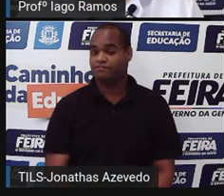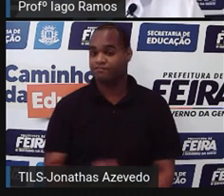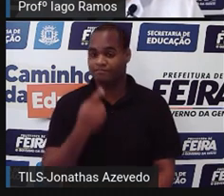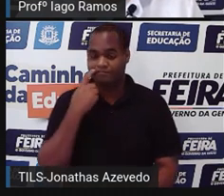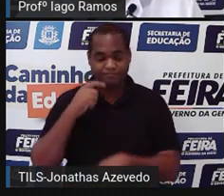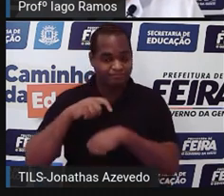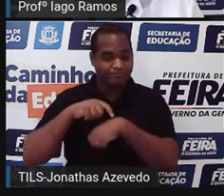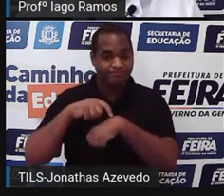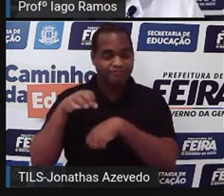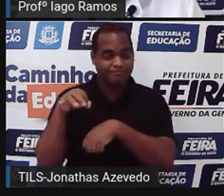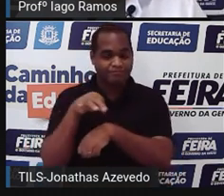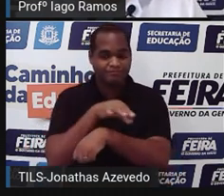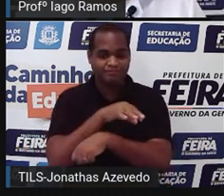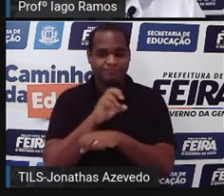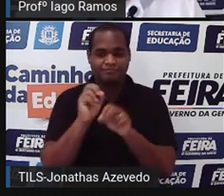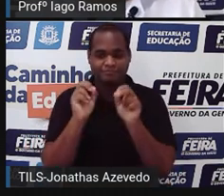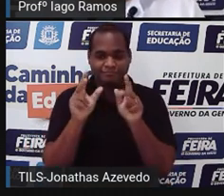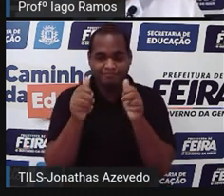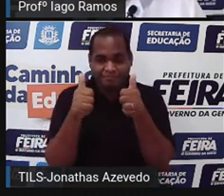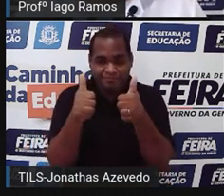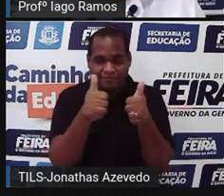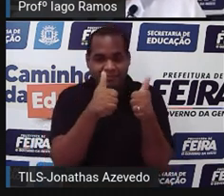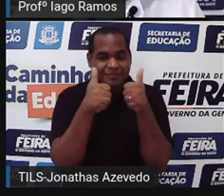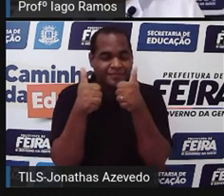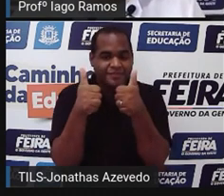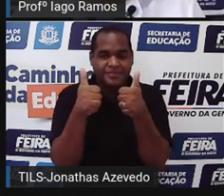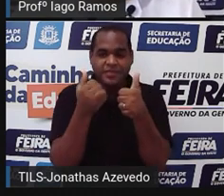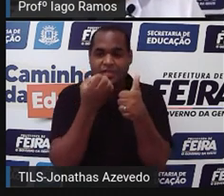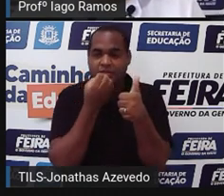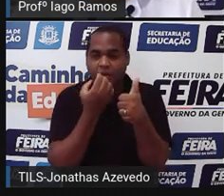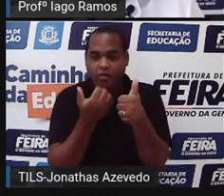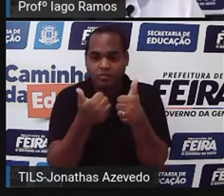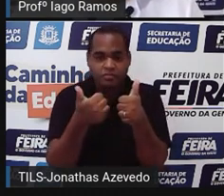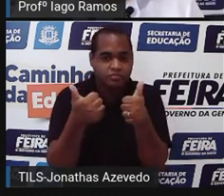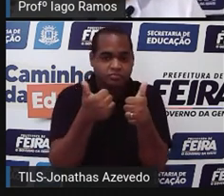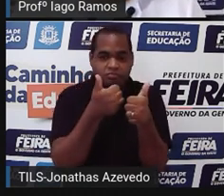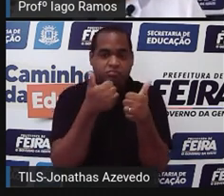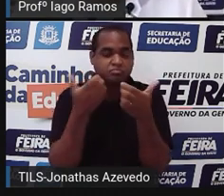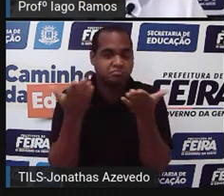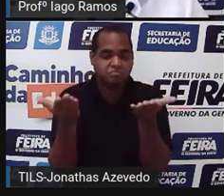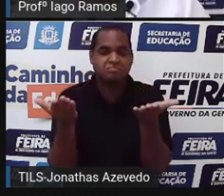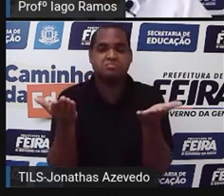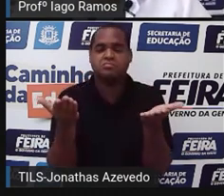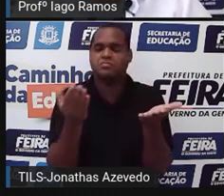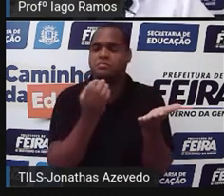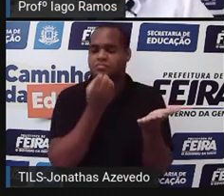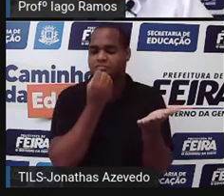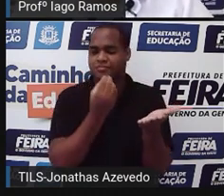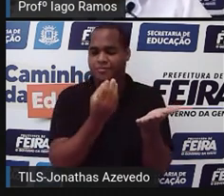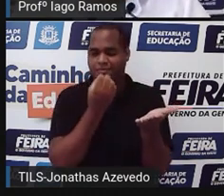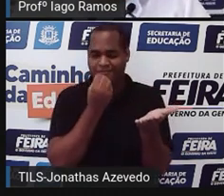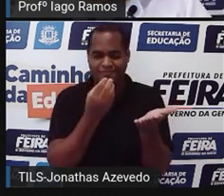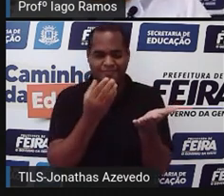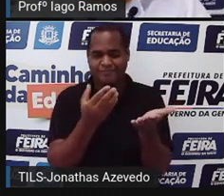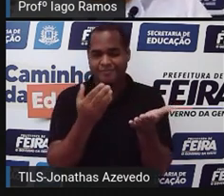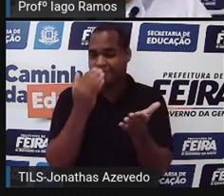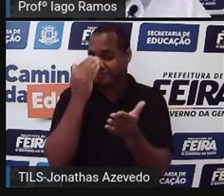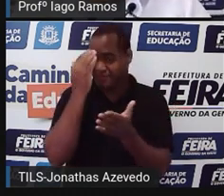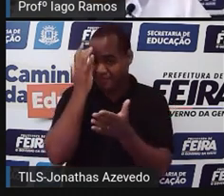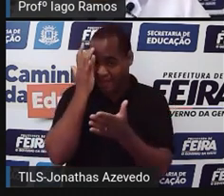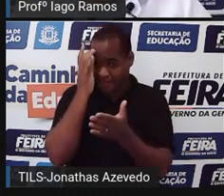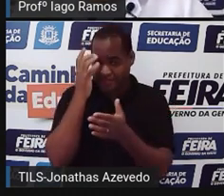Pronto. Pronto. Tranquilo. Tudo bem até então? Bom, se você acha